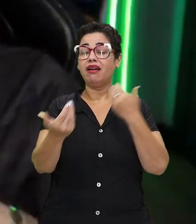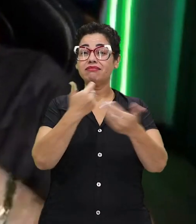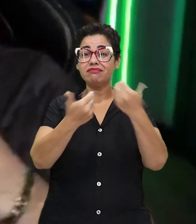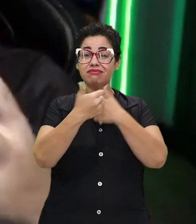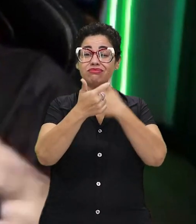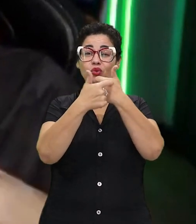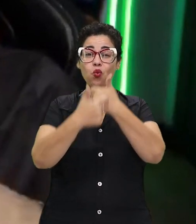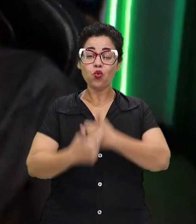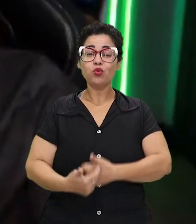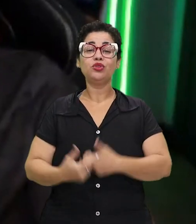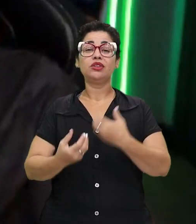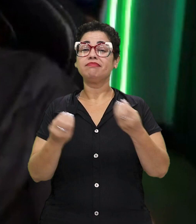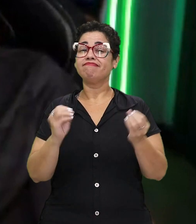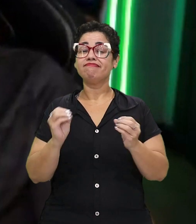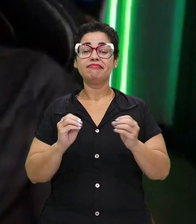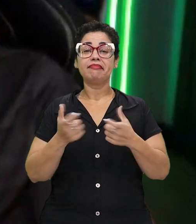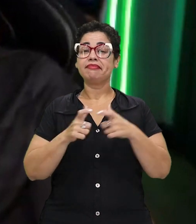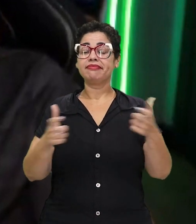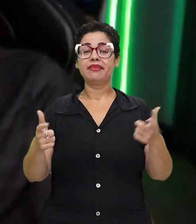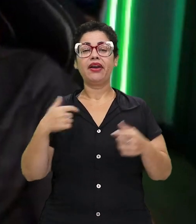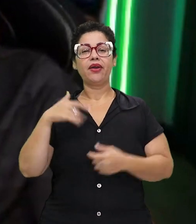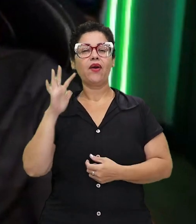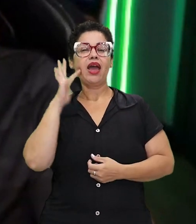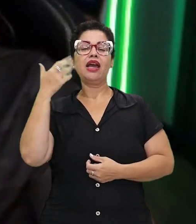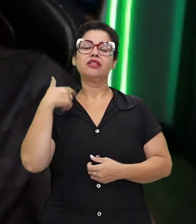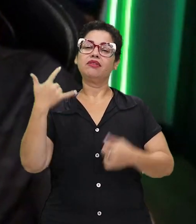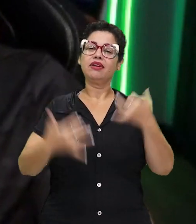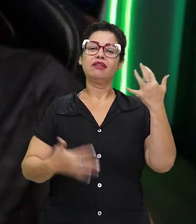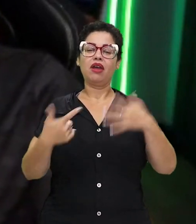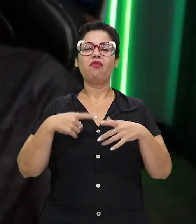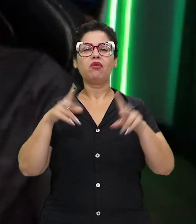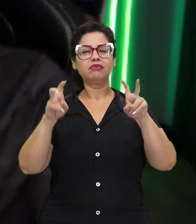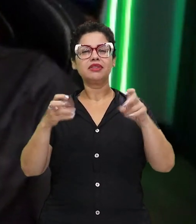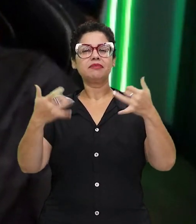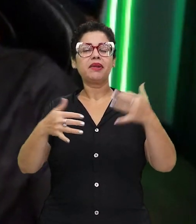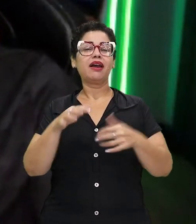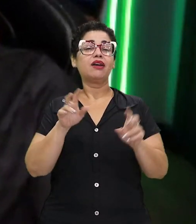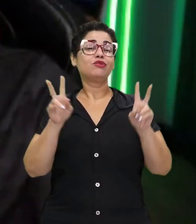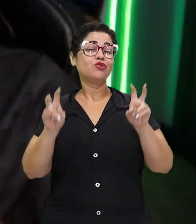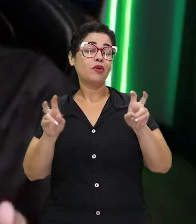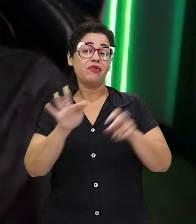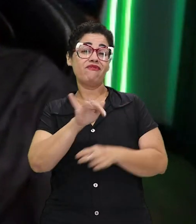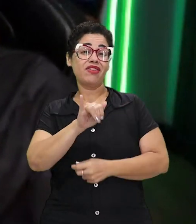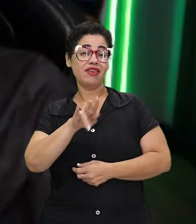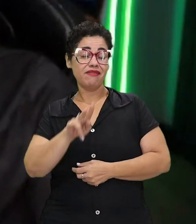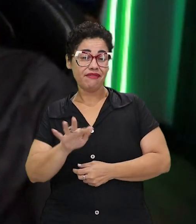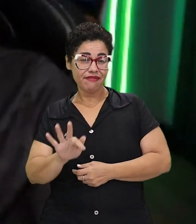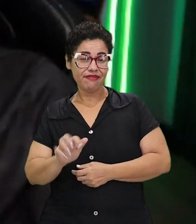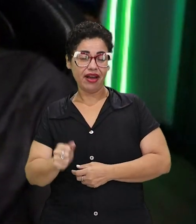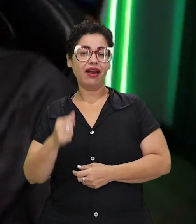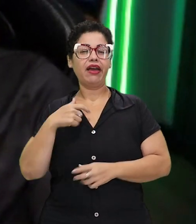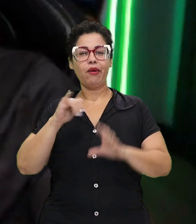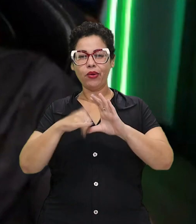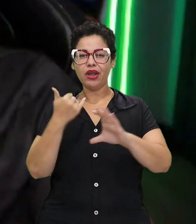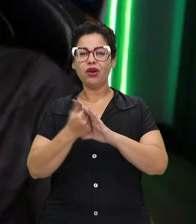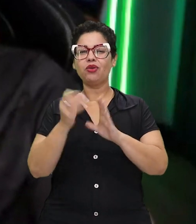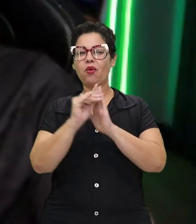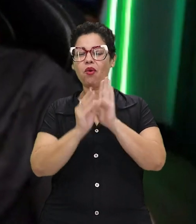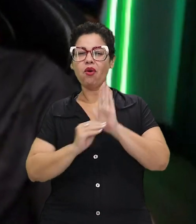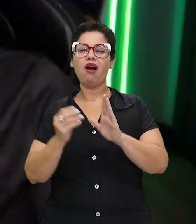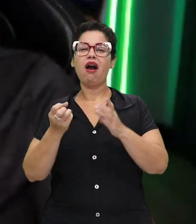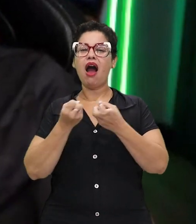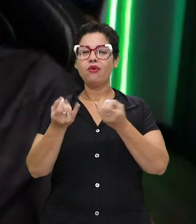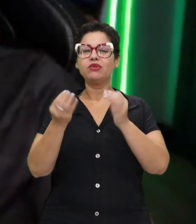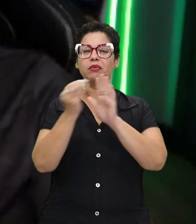era tão assim, sabe? E eu decidi falar sobre FIFA. Eu até tentei ter outros conteúdos no canal, como Fortnite,